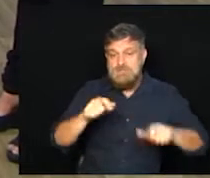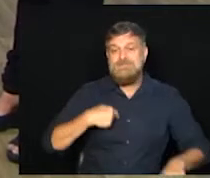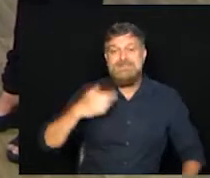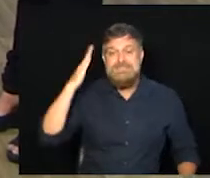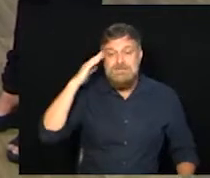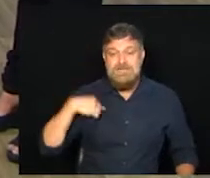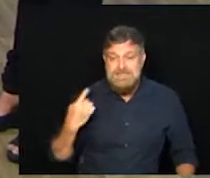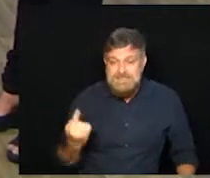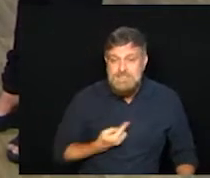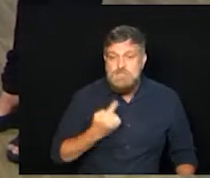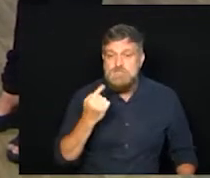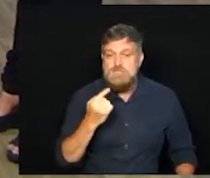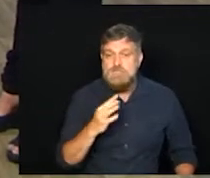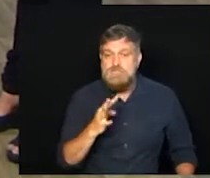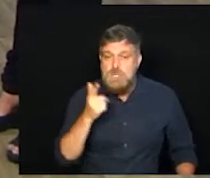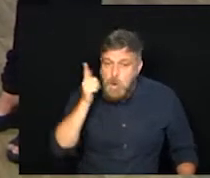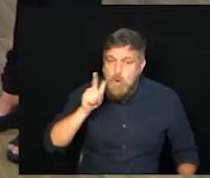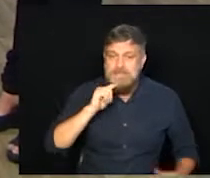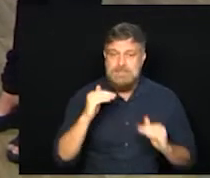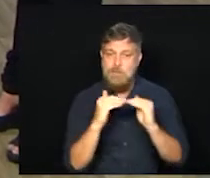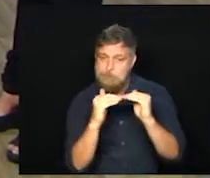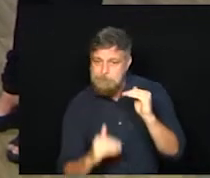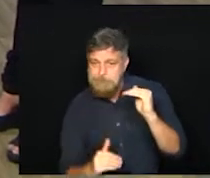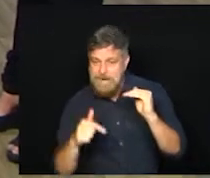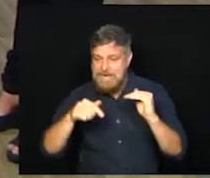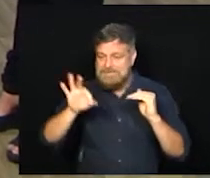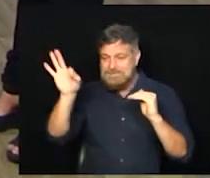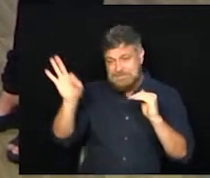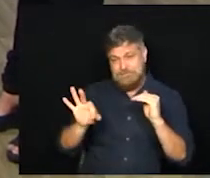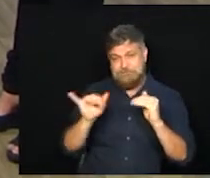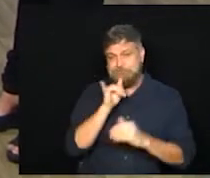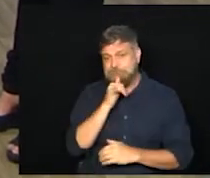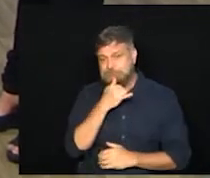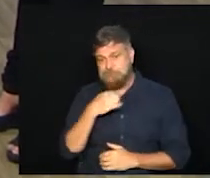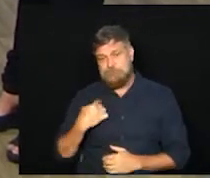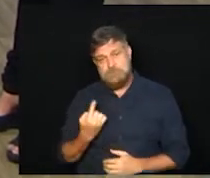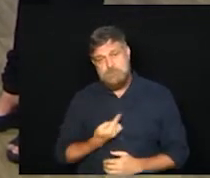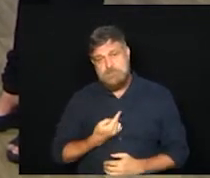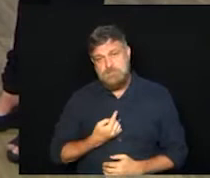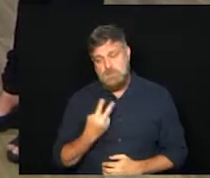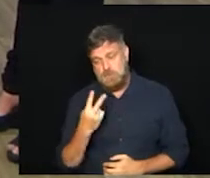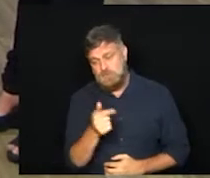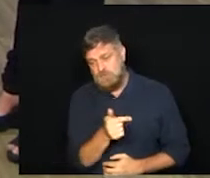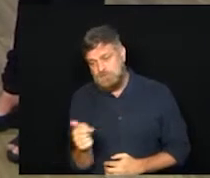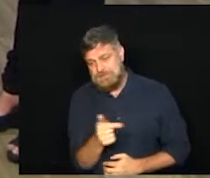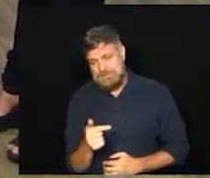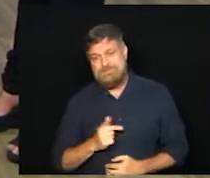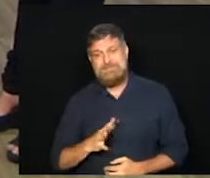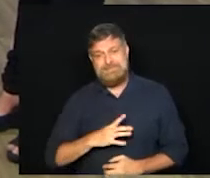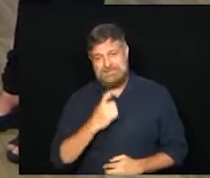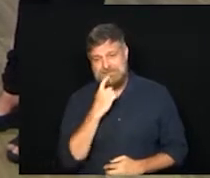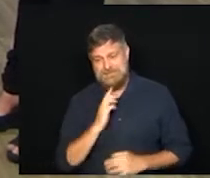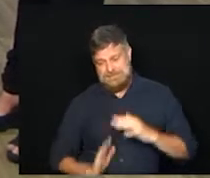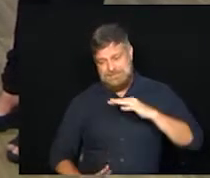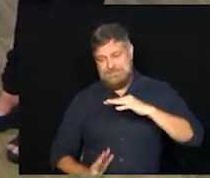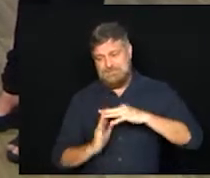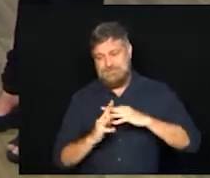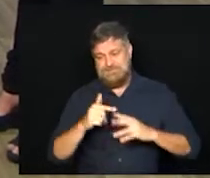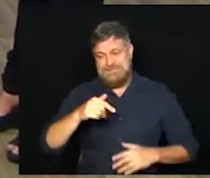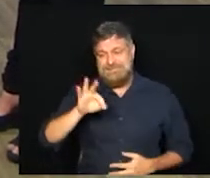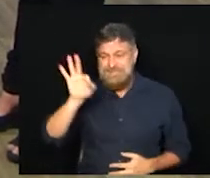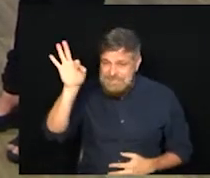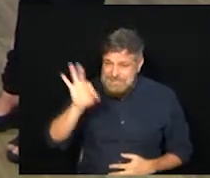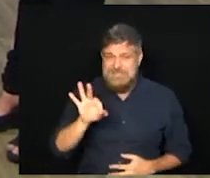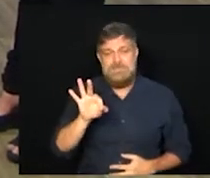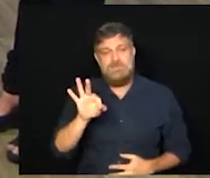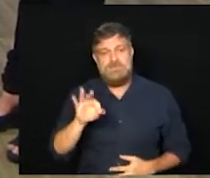estar abaixo dessa taxa dos 70% que, infelizmente, nas duas últimas semanas, Campinas não consegue baixar